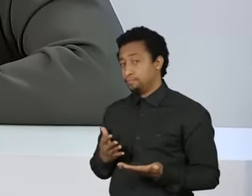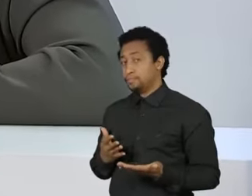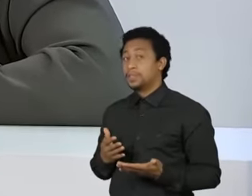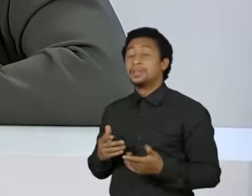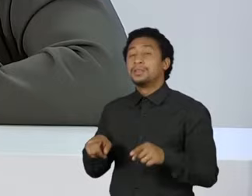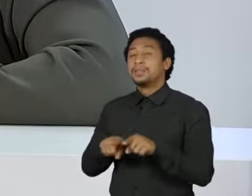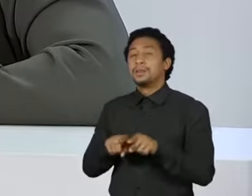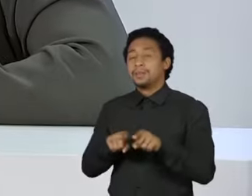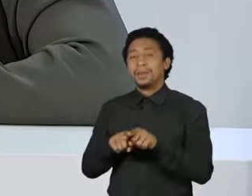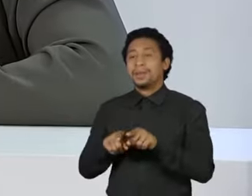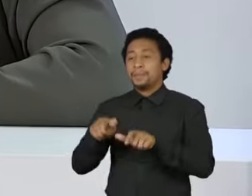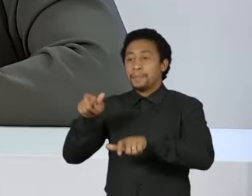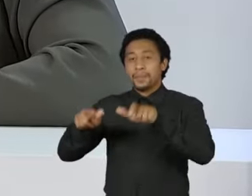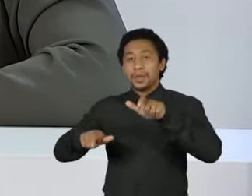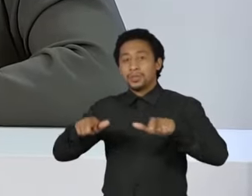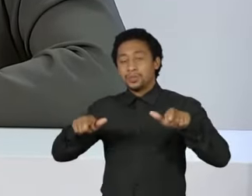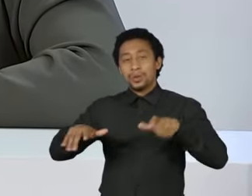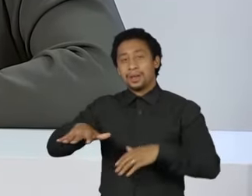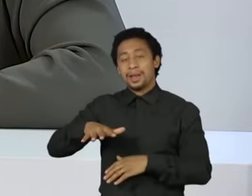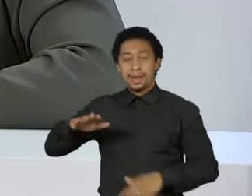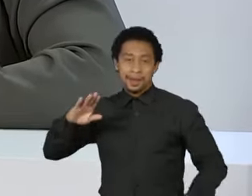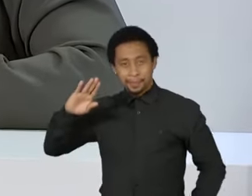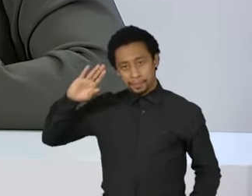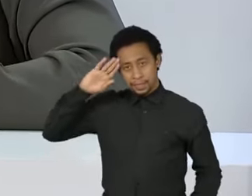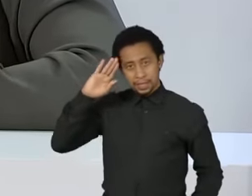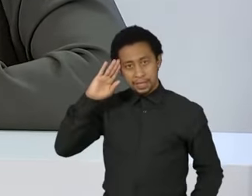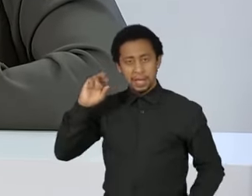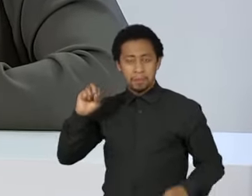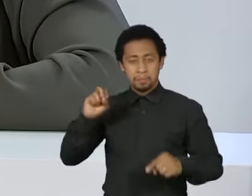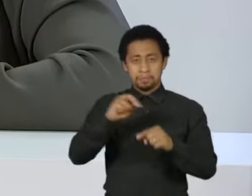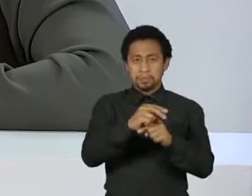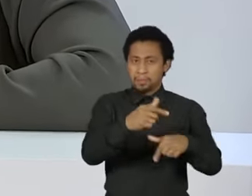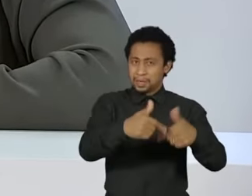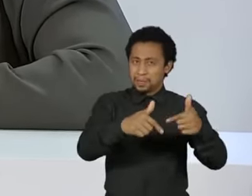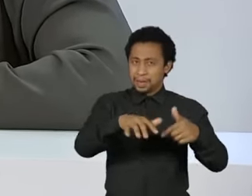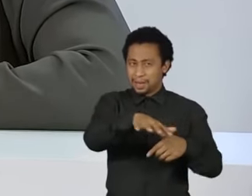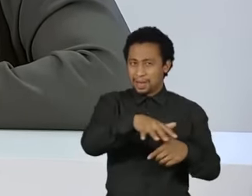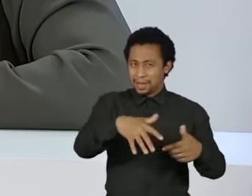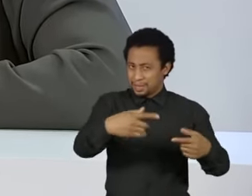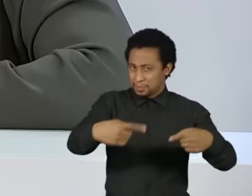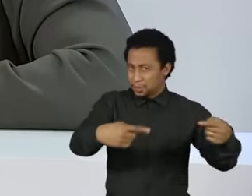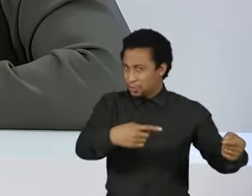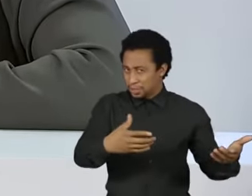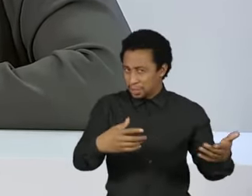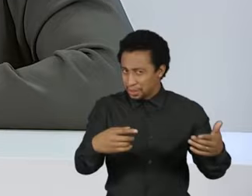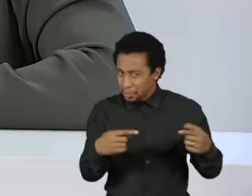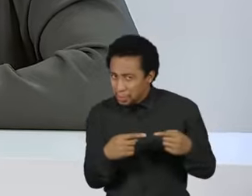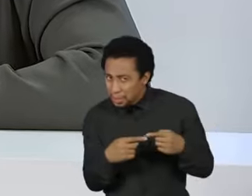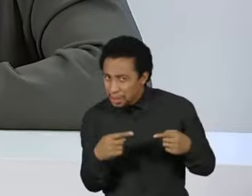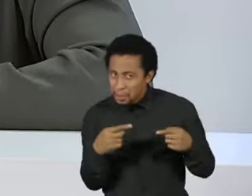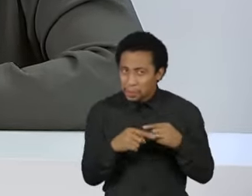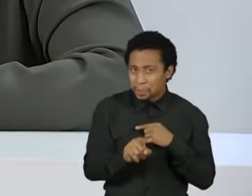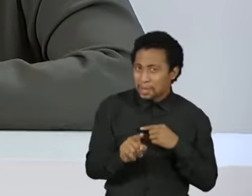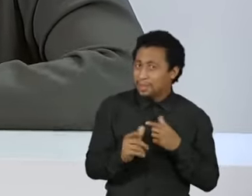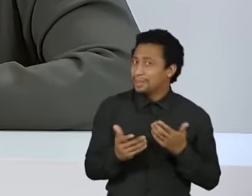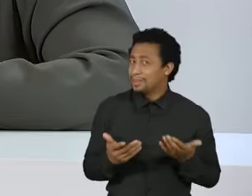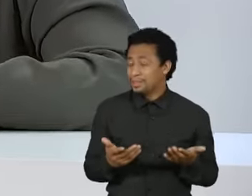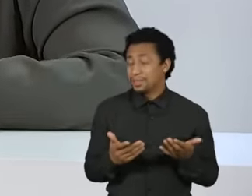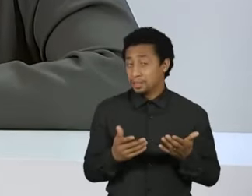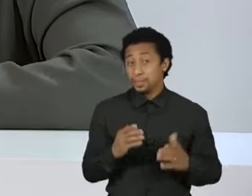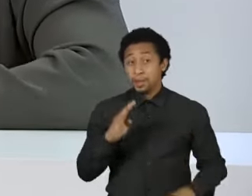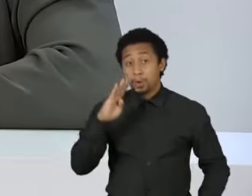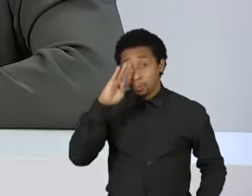civis da Esplanada. O senhor acha que, eventualmente, numa eventual derrota do Bolsonaro, policiais